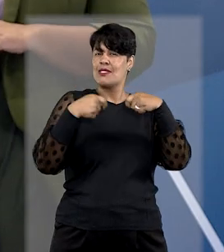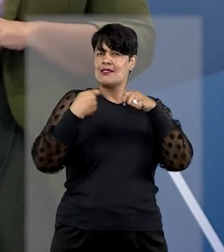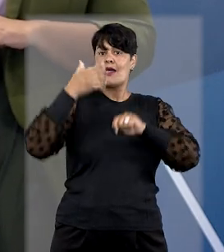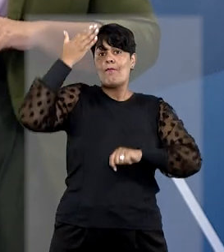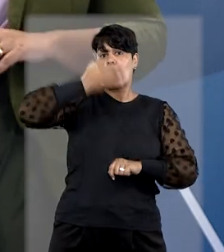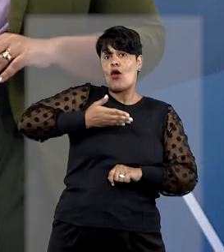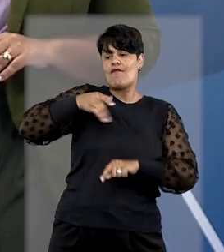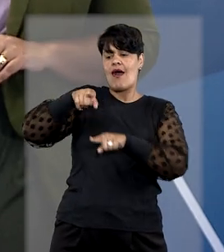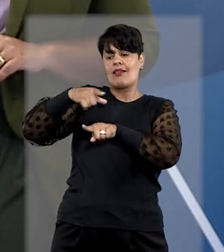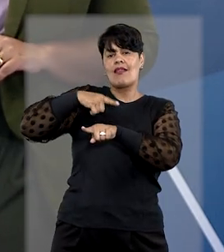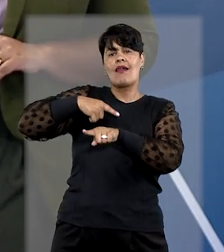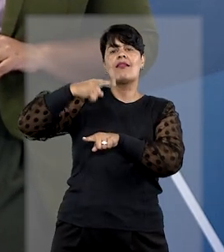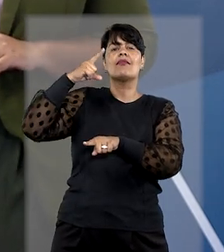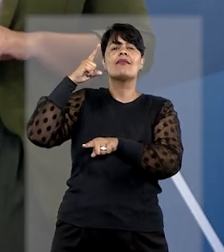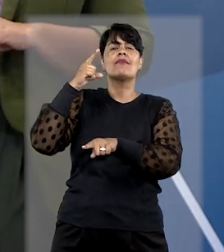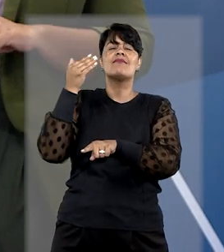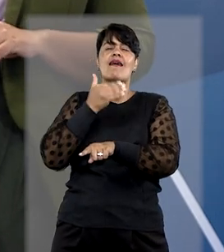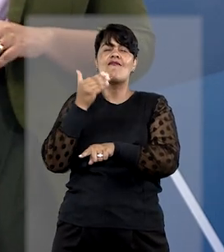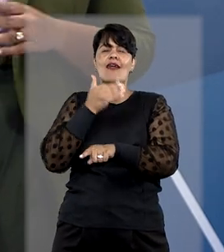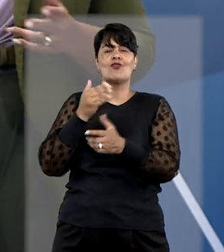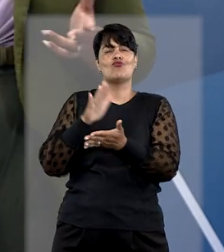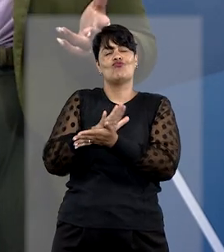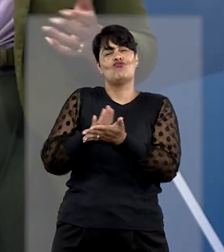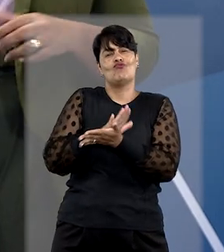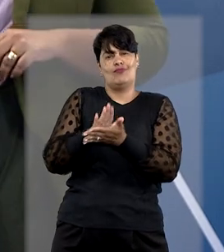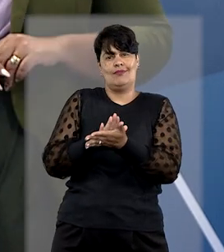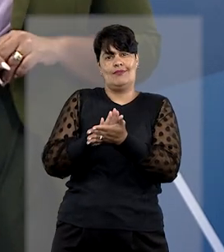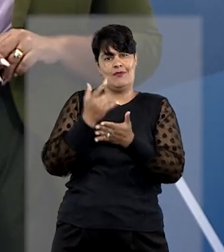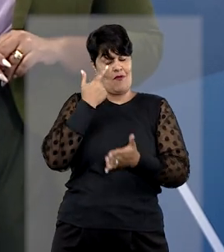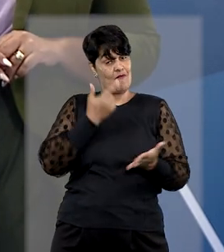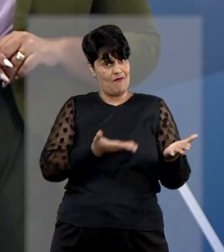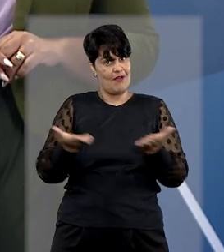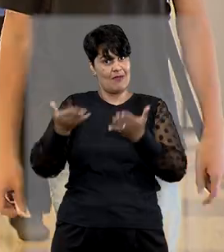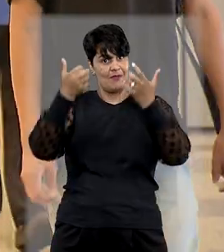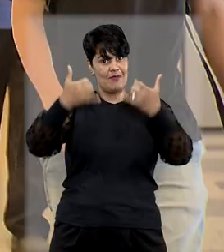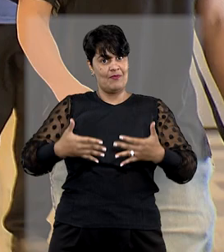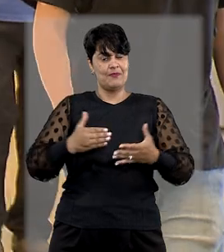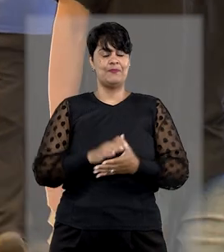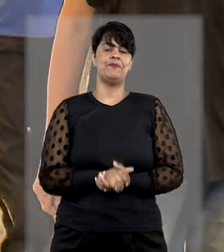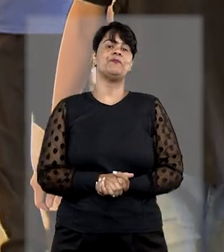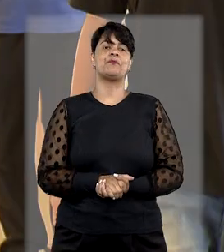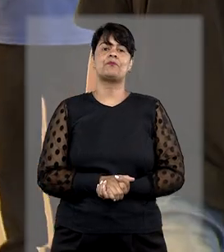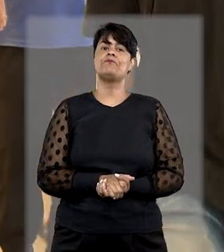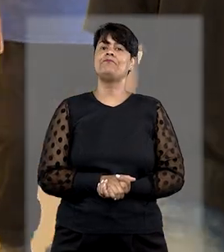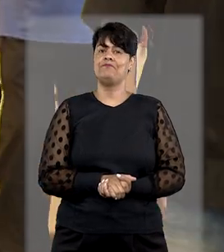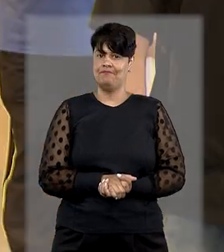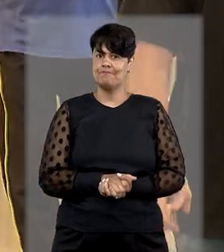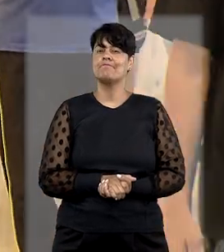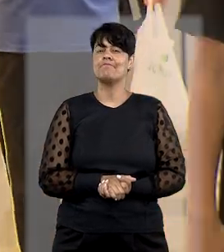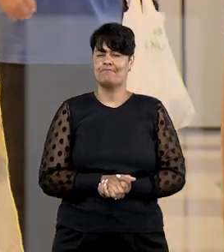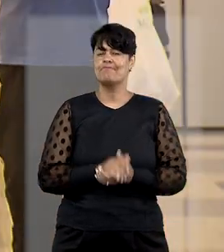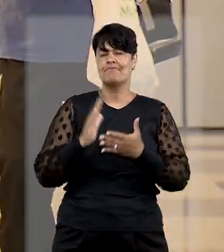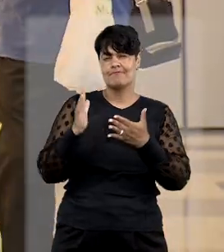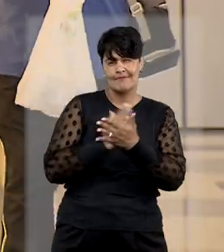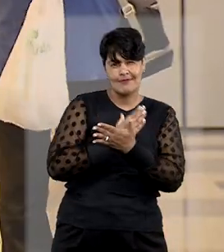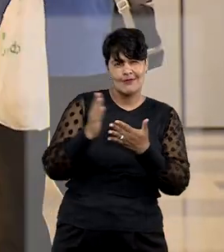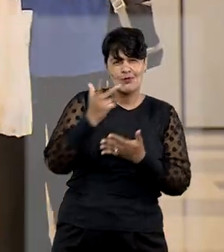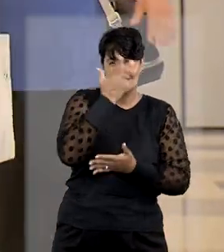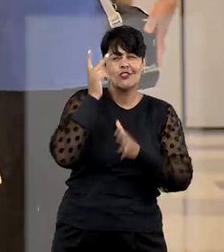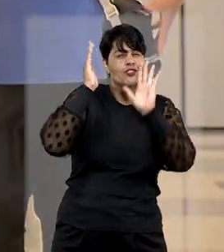consumo. A repórter Nelly Macedo tem os detalhes. Muita gente já passou pela